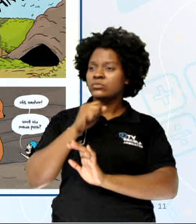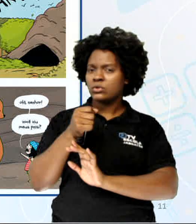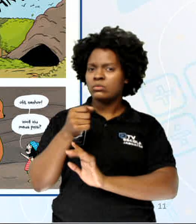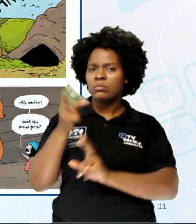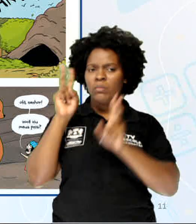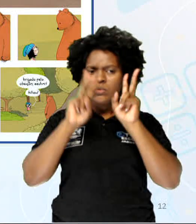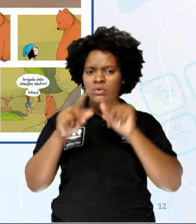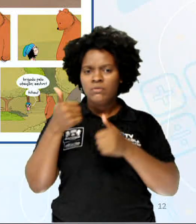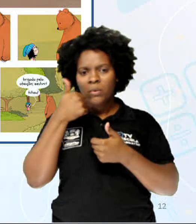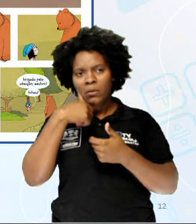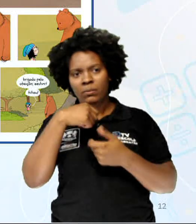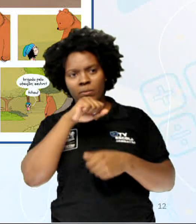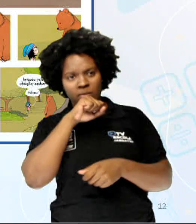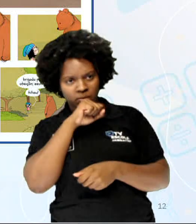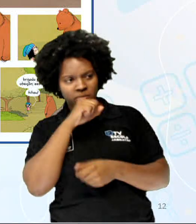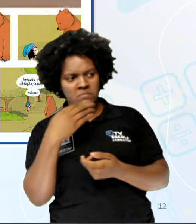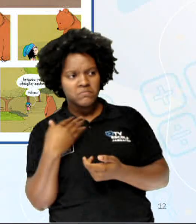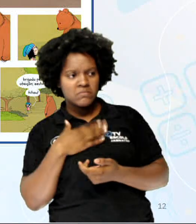viu meus pais?